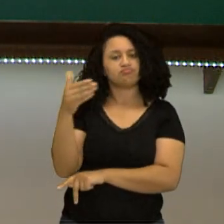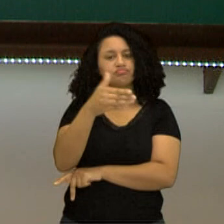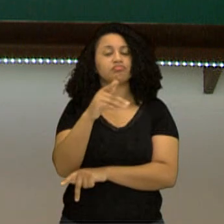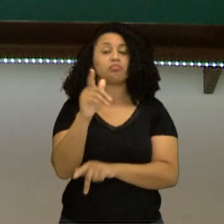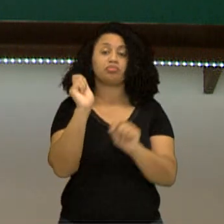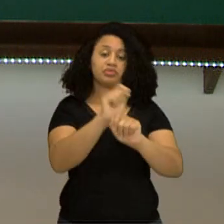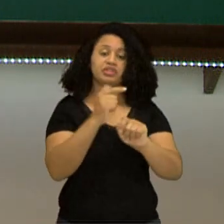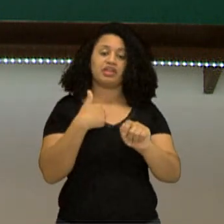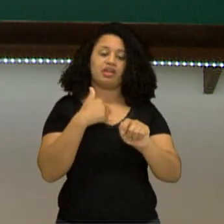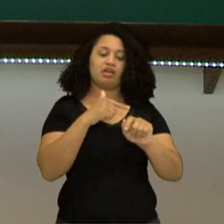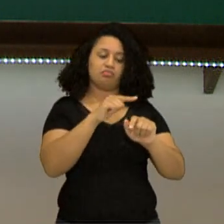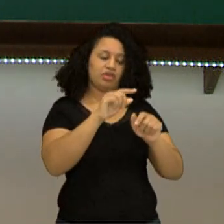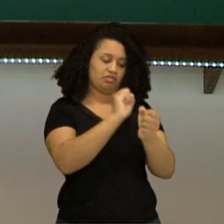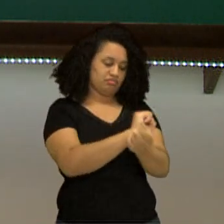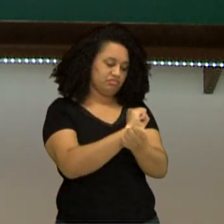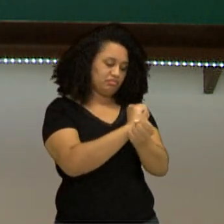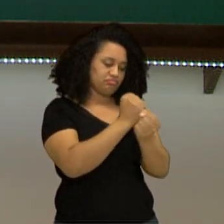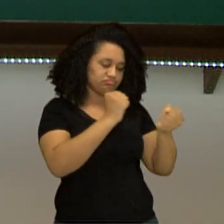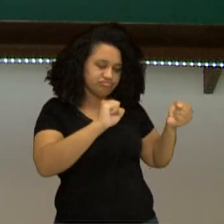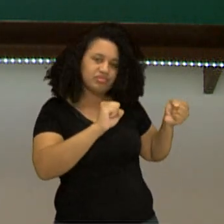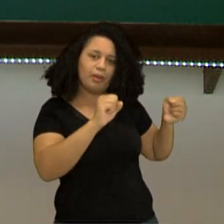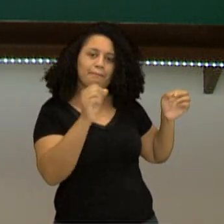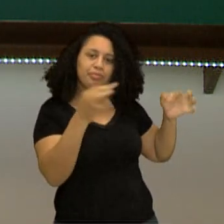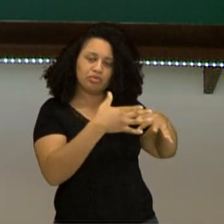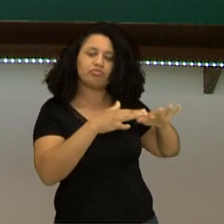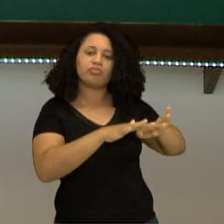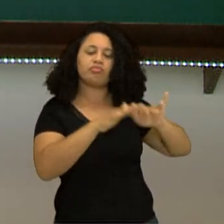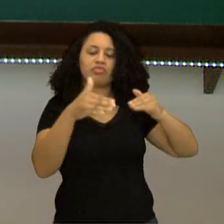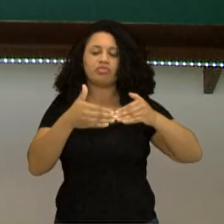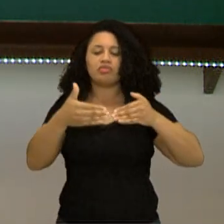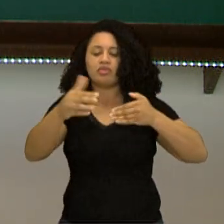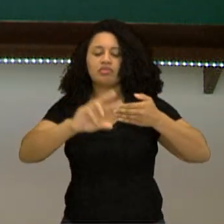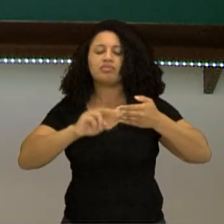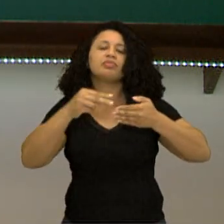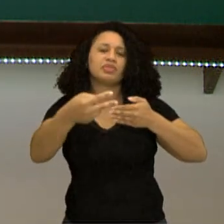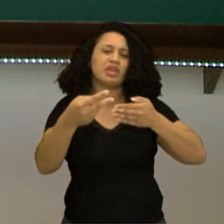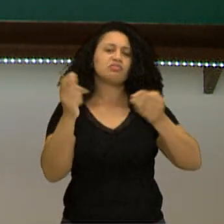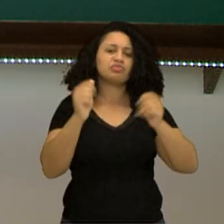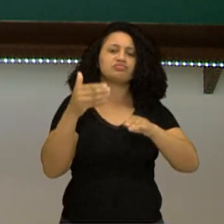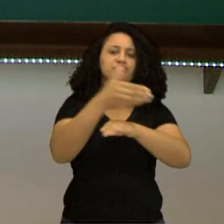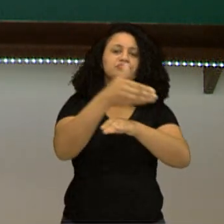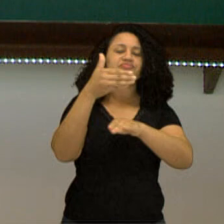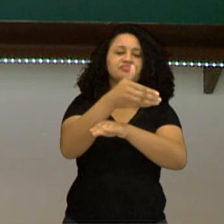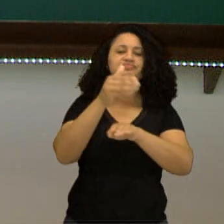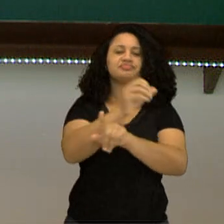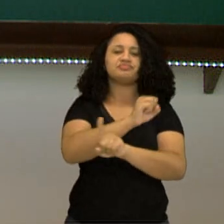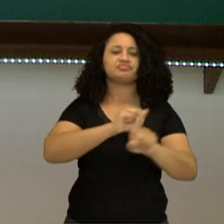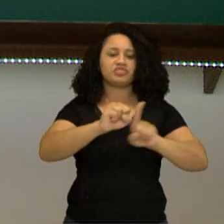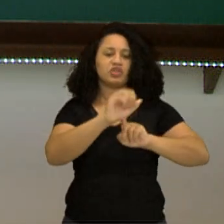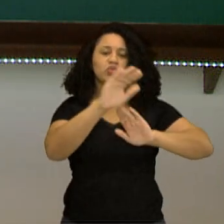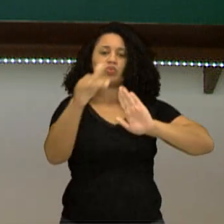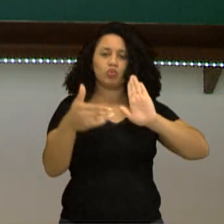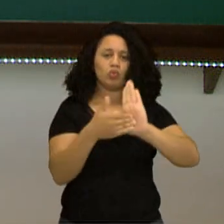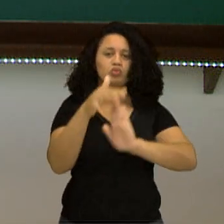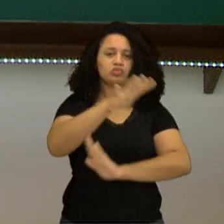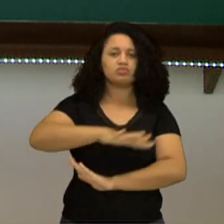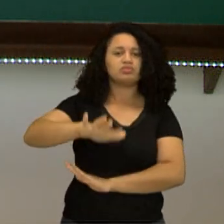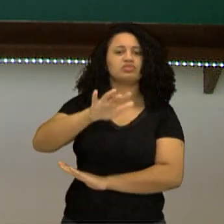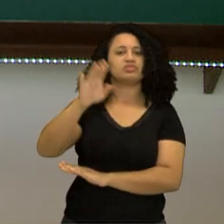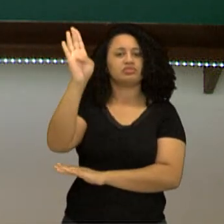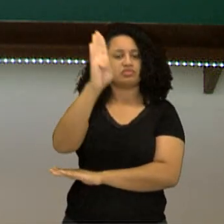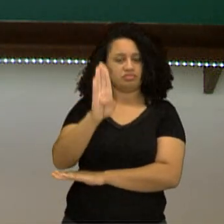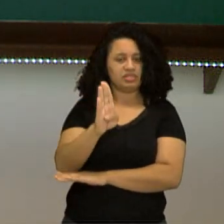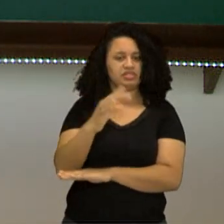da edição dela, depois do fim da escravidão. Deu condições para a participação em toda a sociedade brasileira em